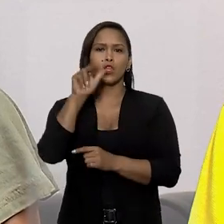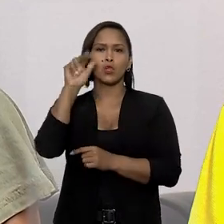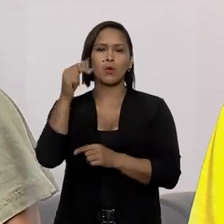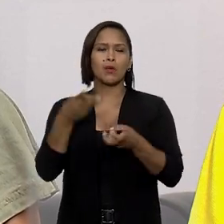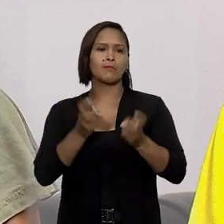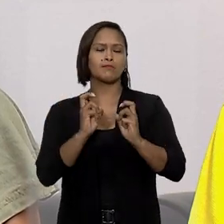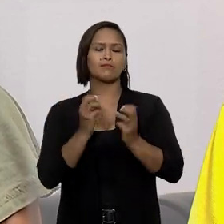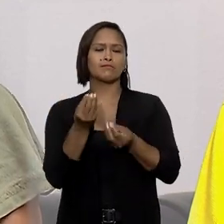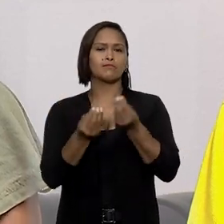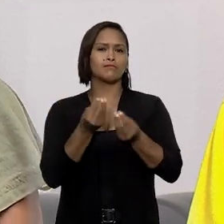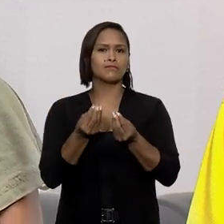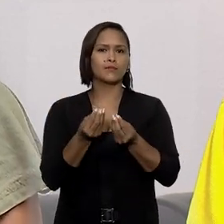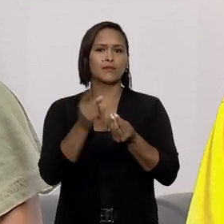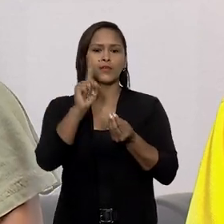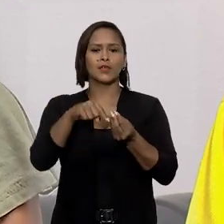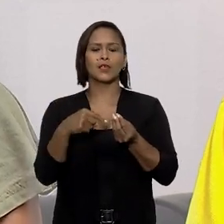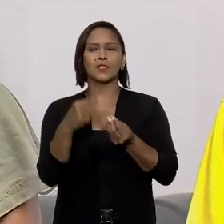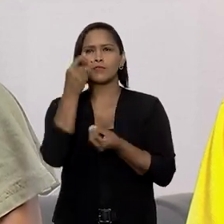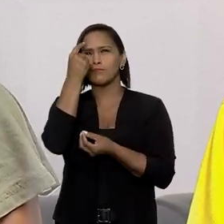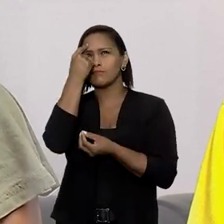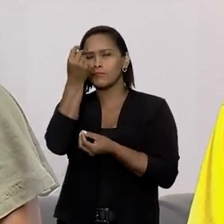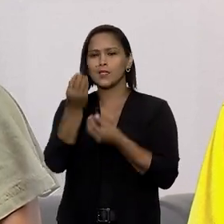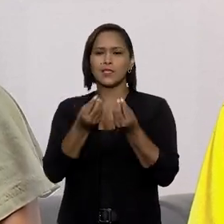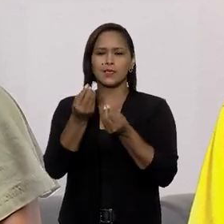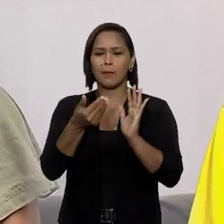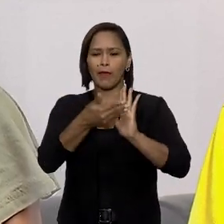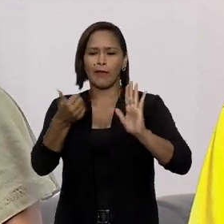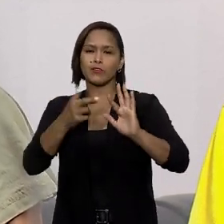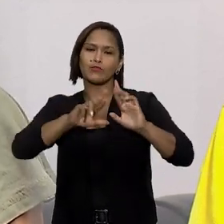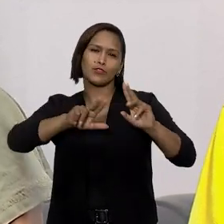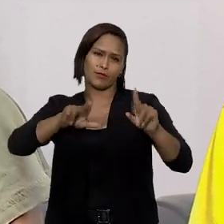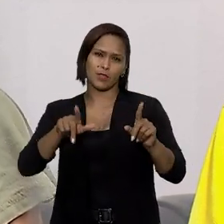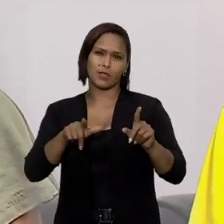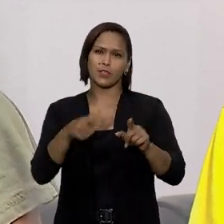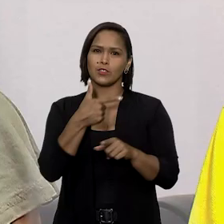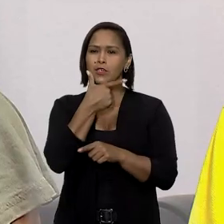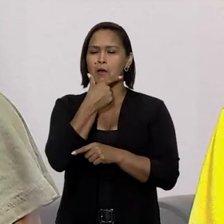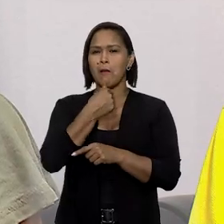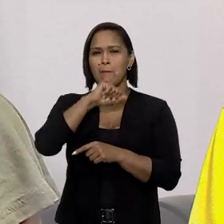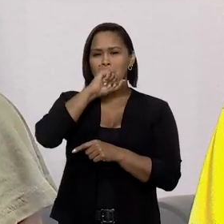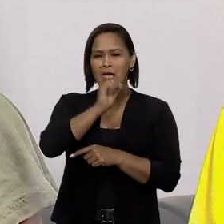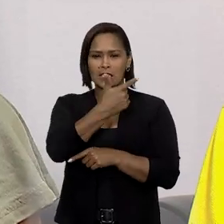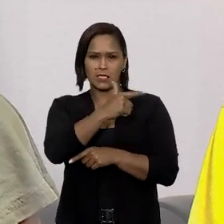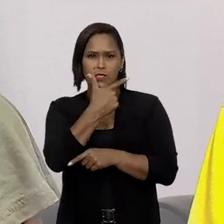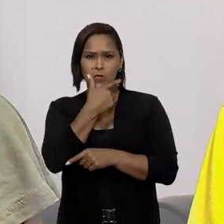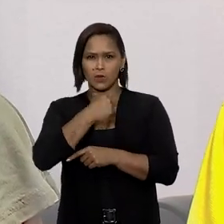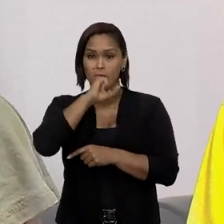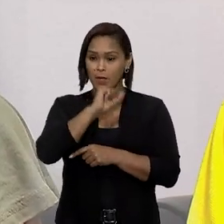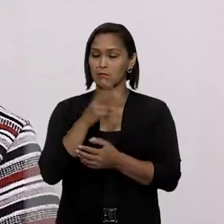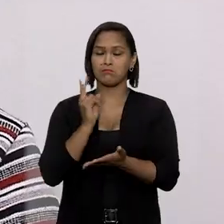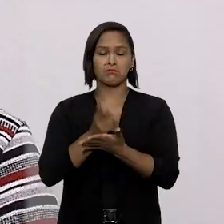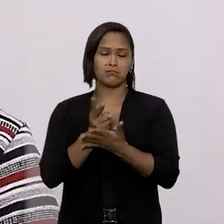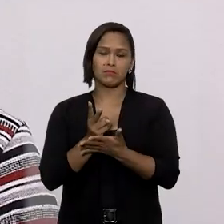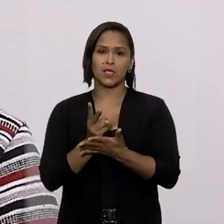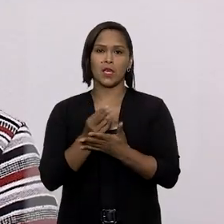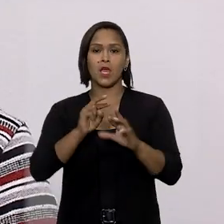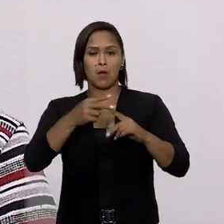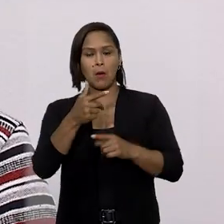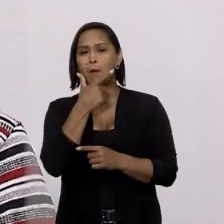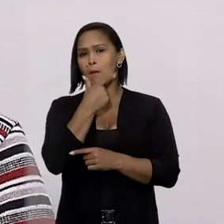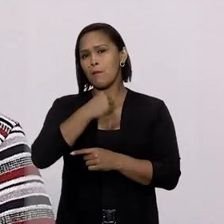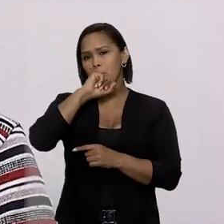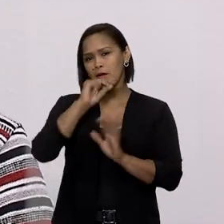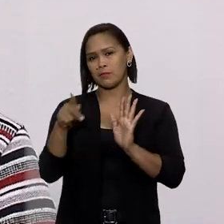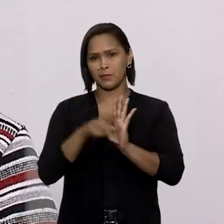essa mentalidade dele ser meu padraço, sabe? Sempre para mim foi meu pai mesmo. Como meu pai